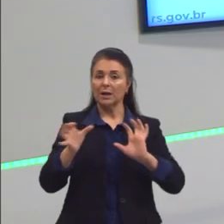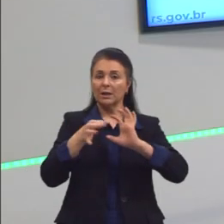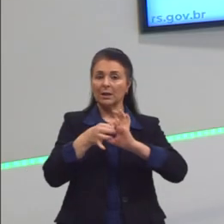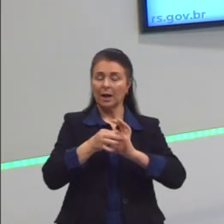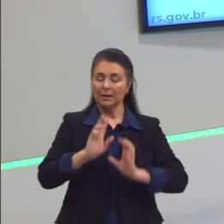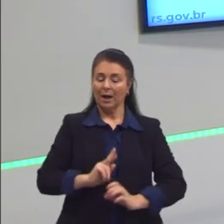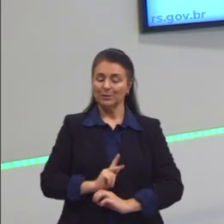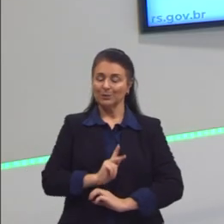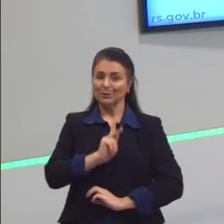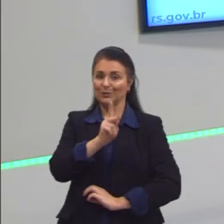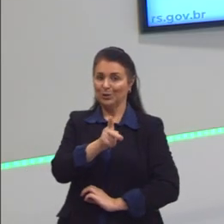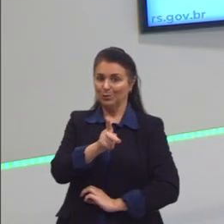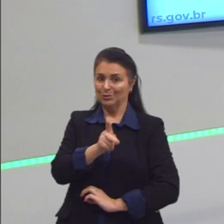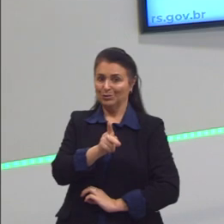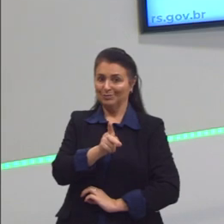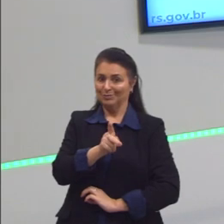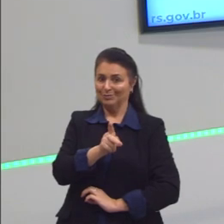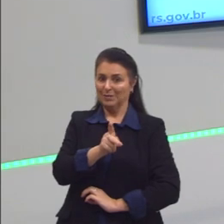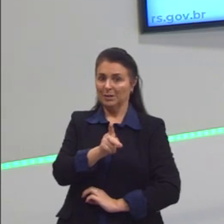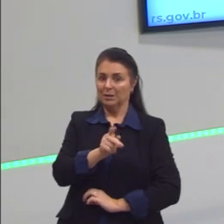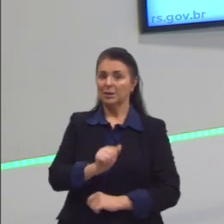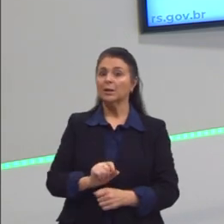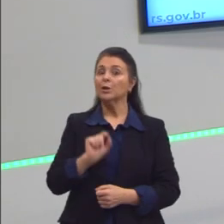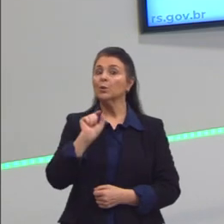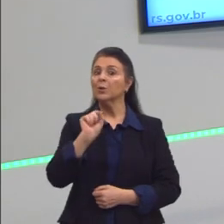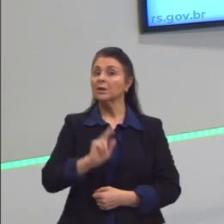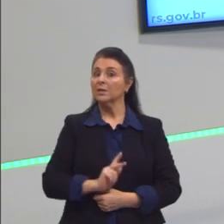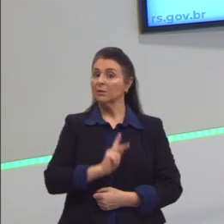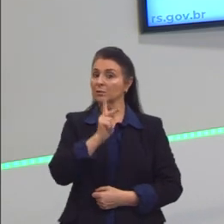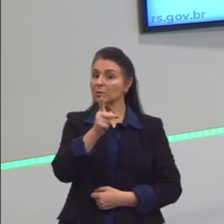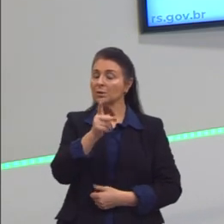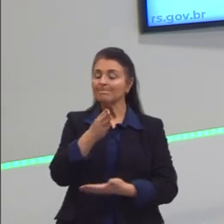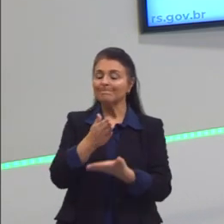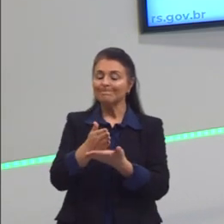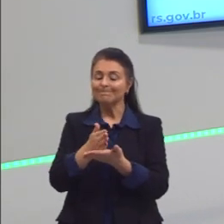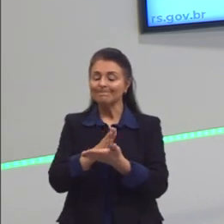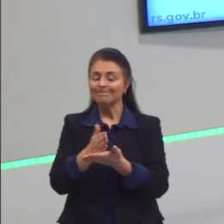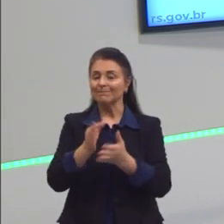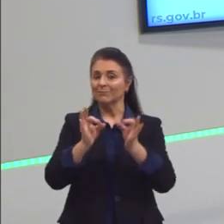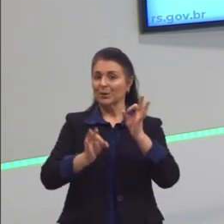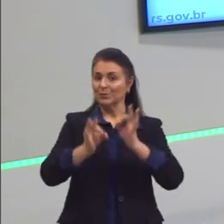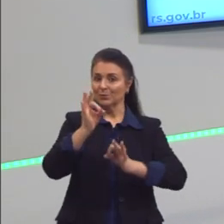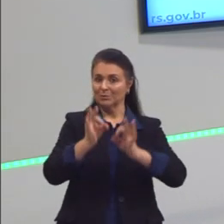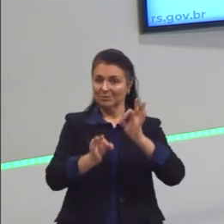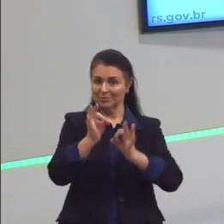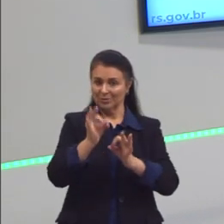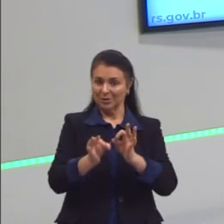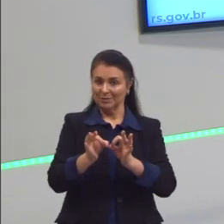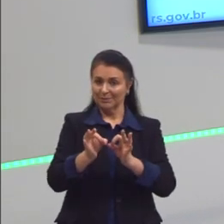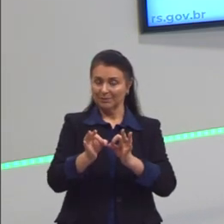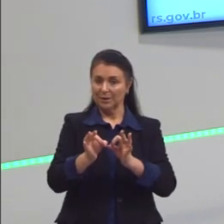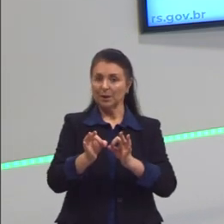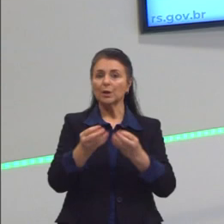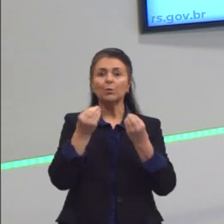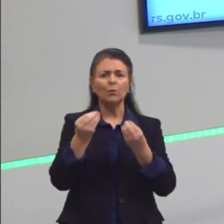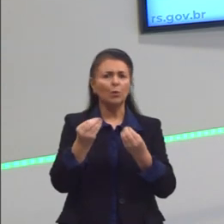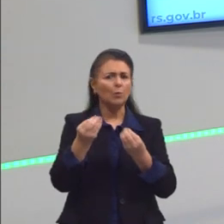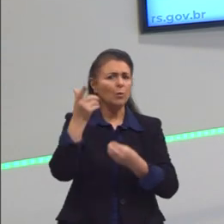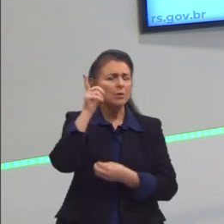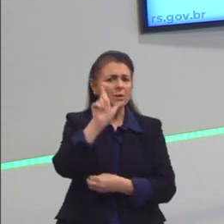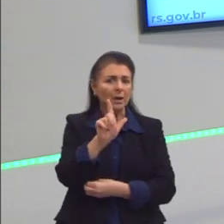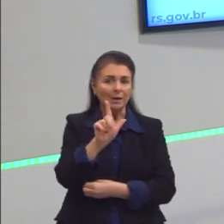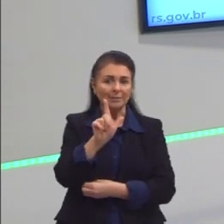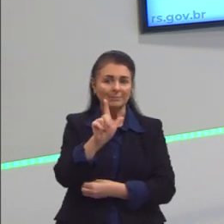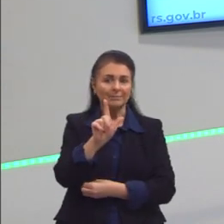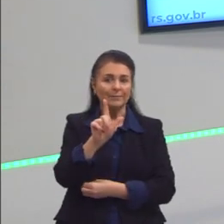às virtudes. E as virtudes são o meio termo, o justo termo. E nós conseguimos isso pela razão, como eu